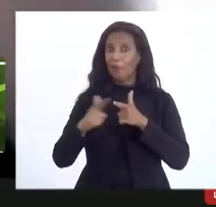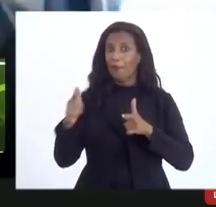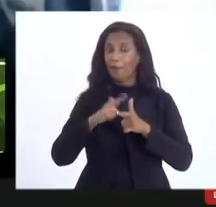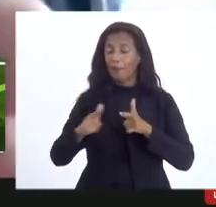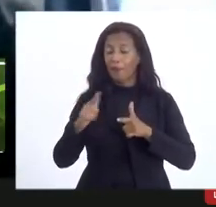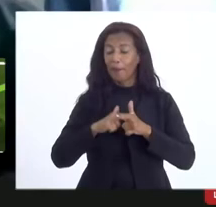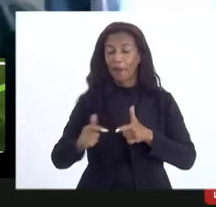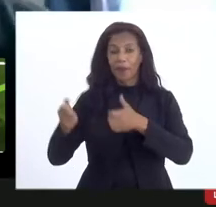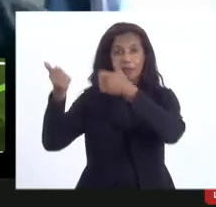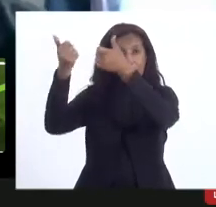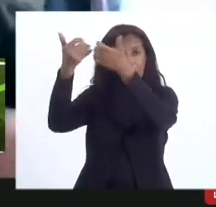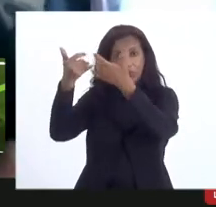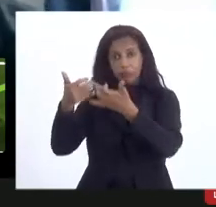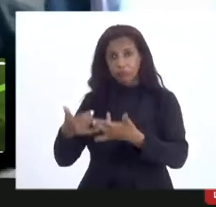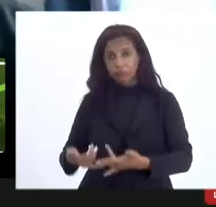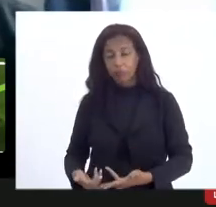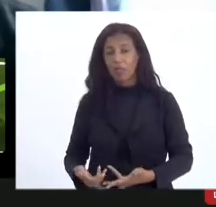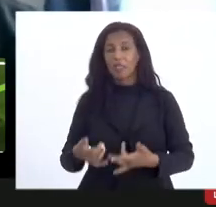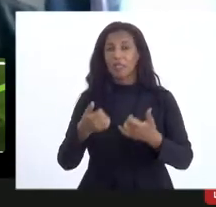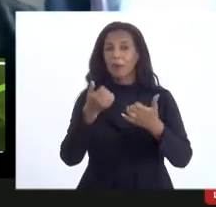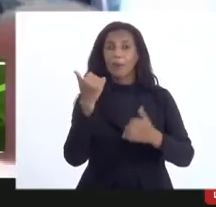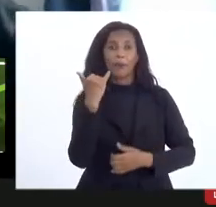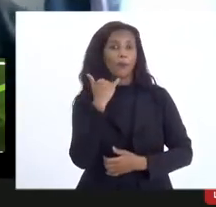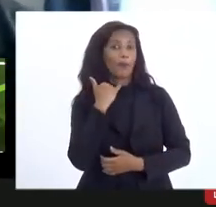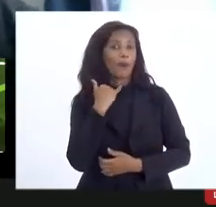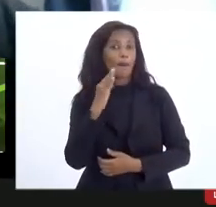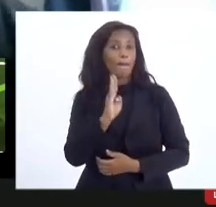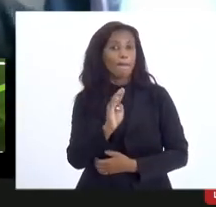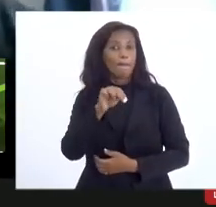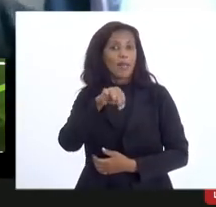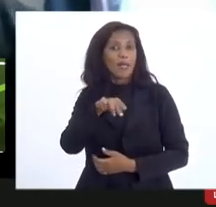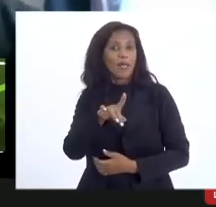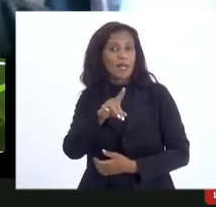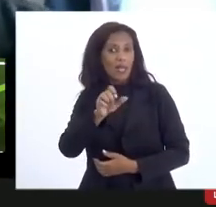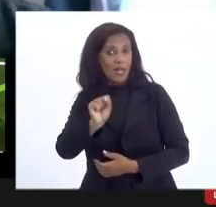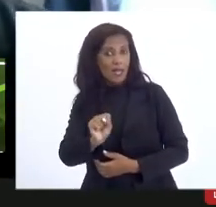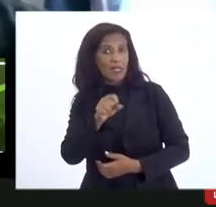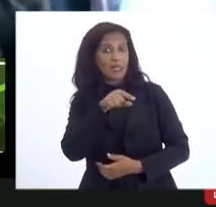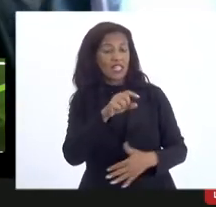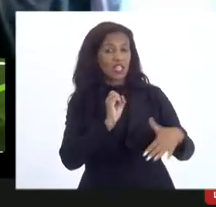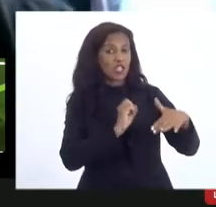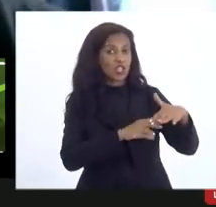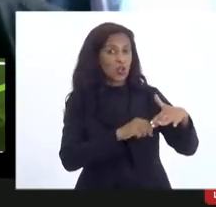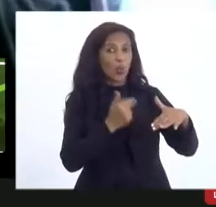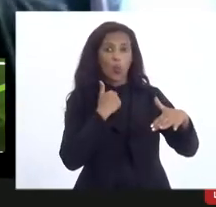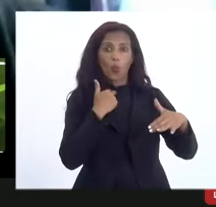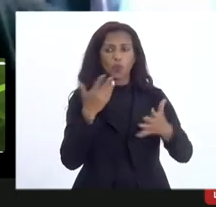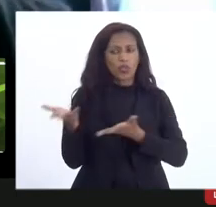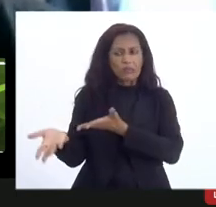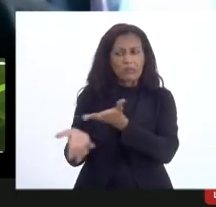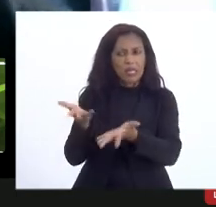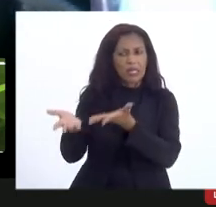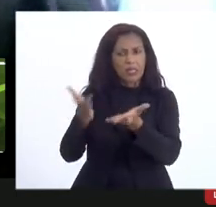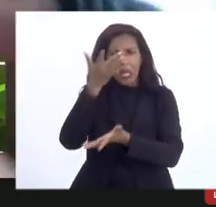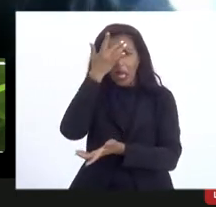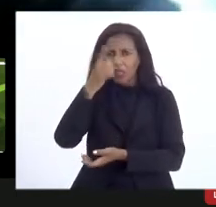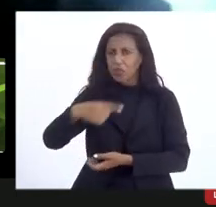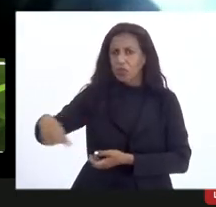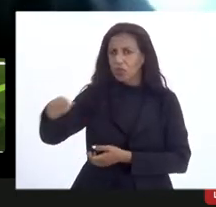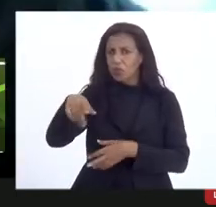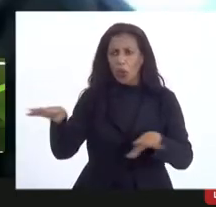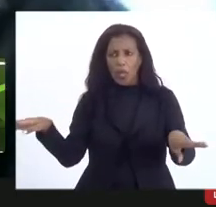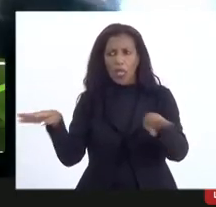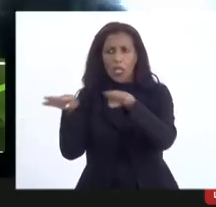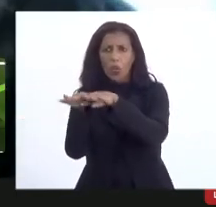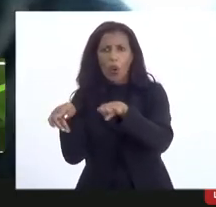explicar para o BNDES que aquilo era dinheiro a fundo perdido e eles não podiam tratar os seringueiros e castanheiros da mesma